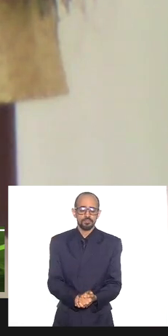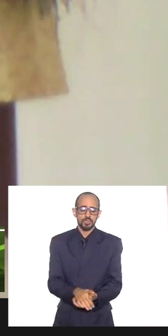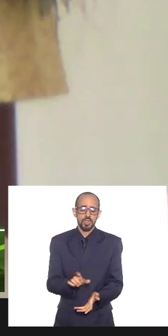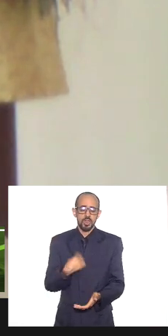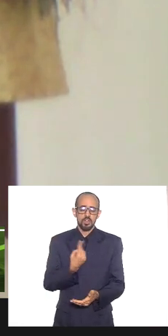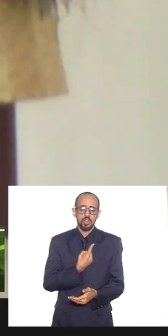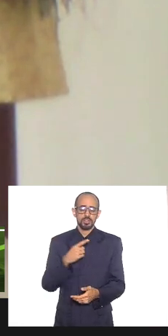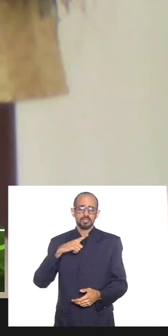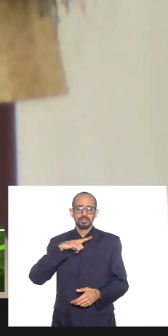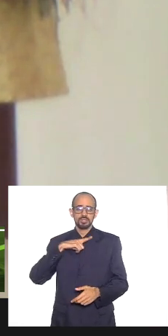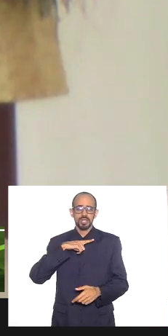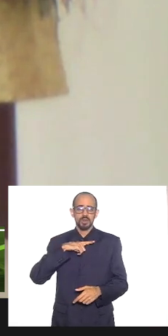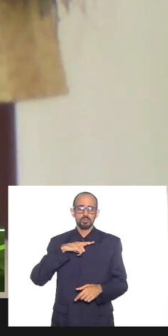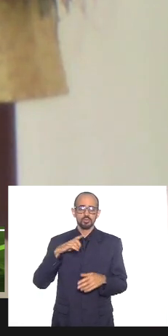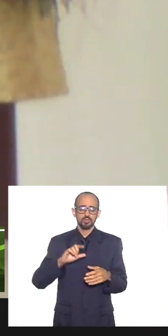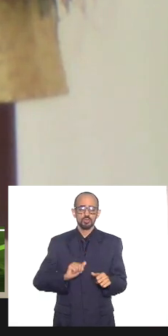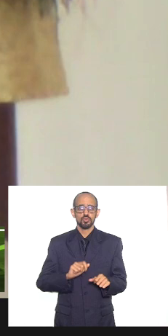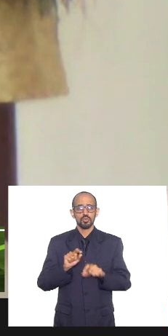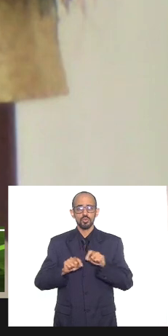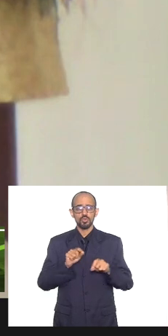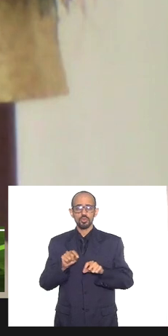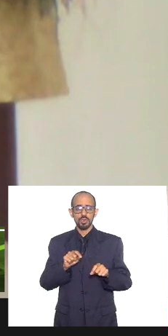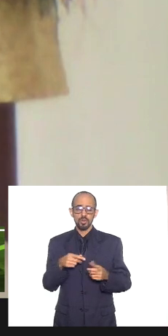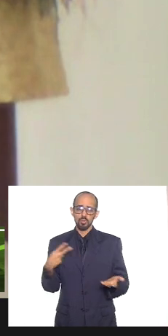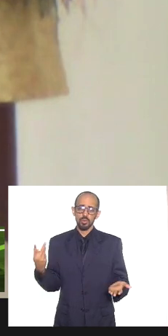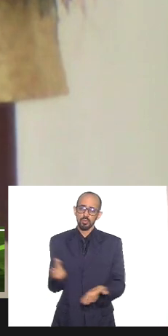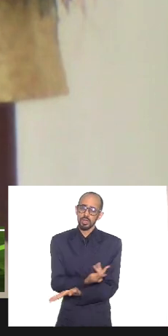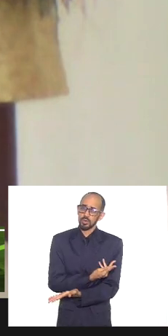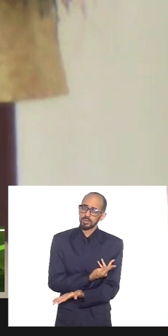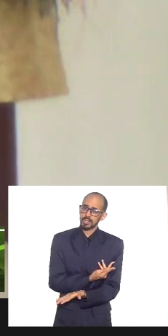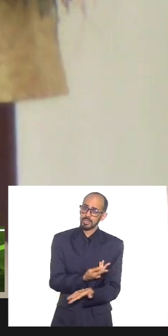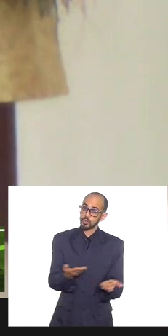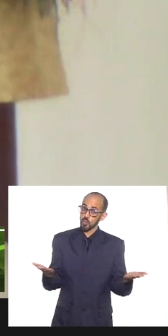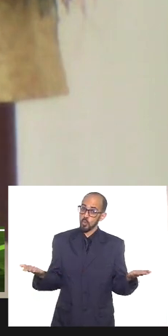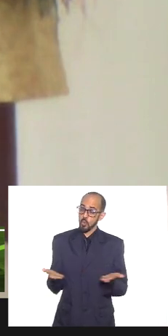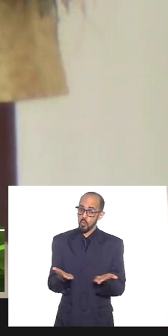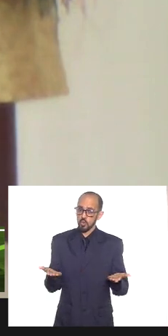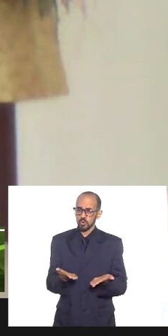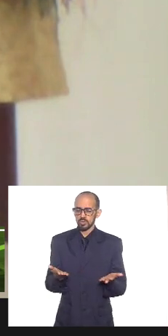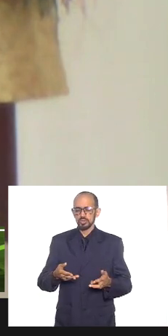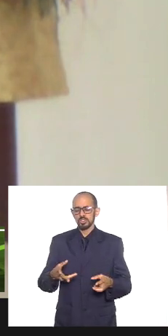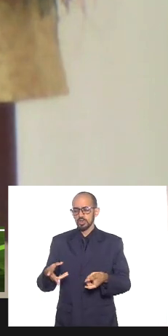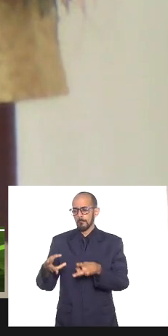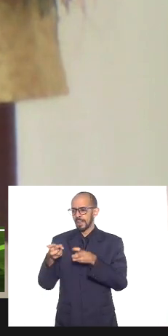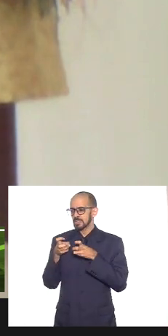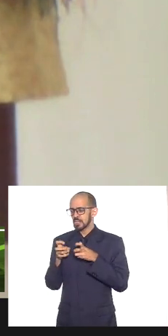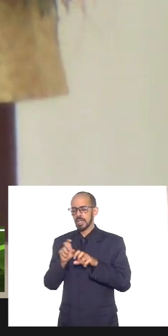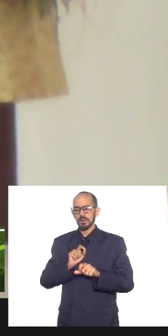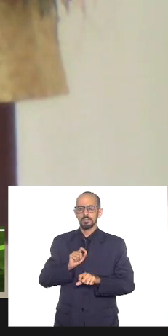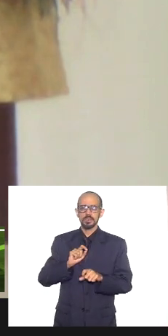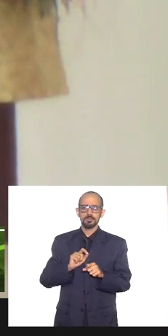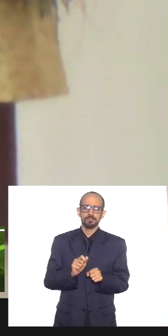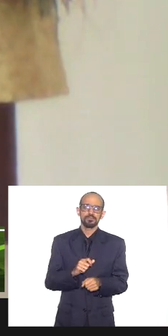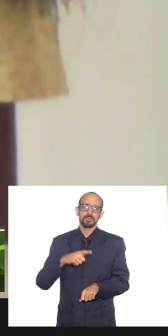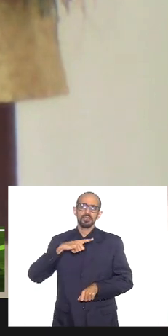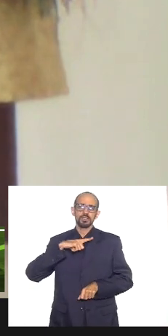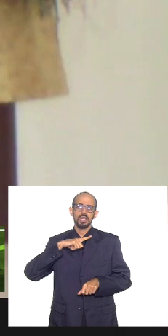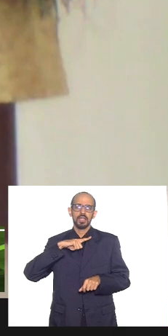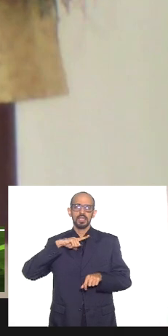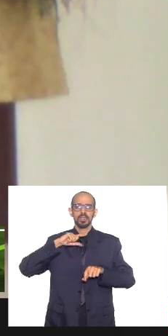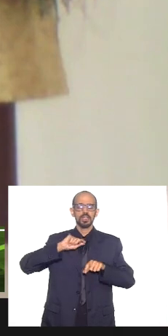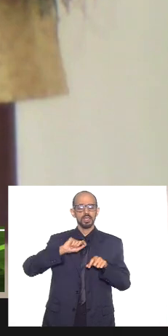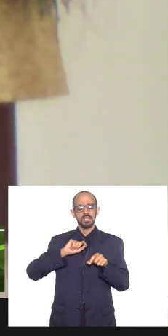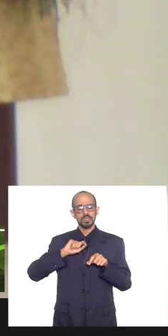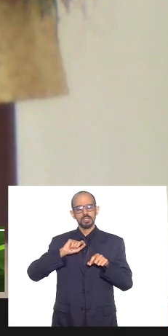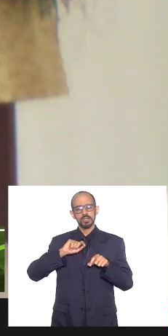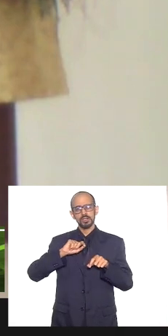desse país onde a gente percebe que tem uma